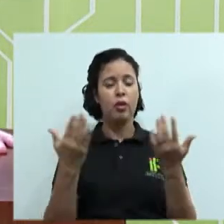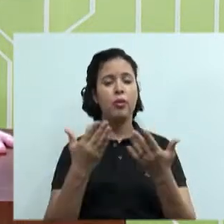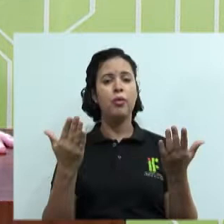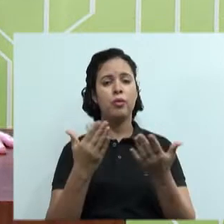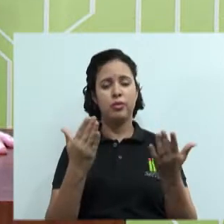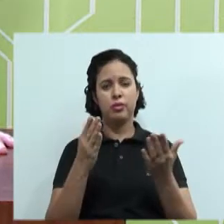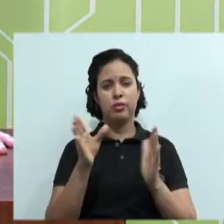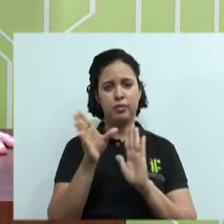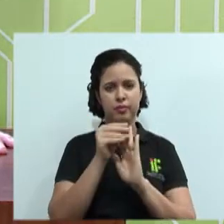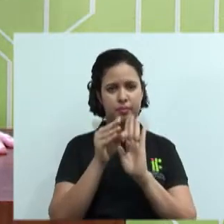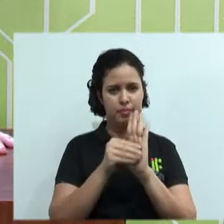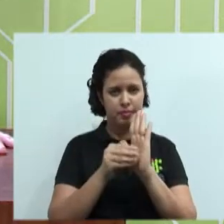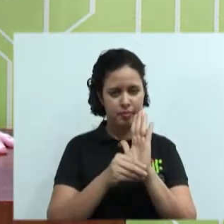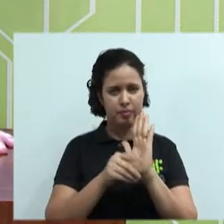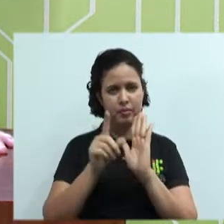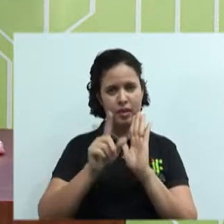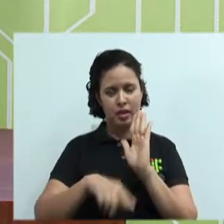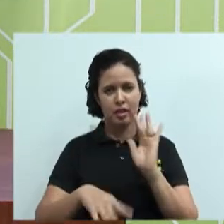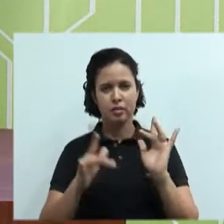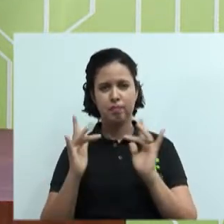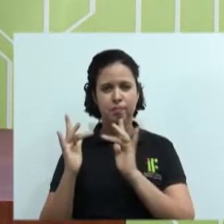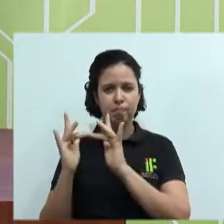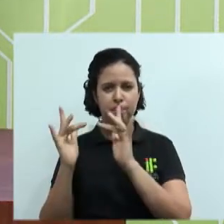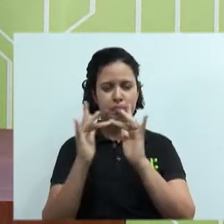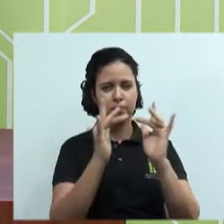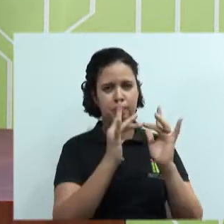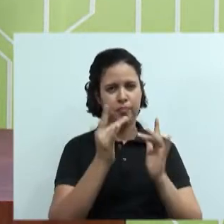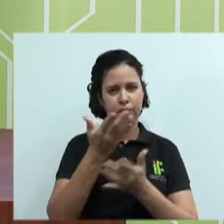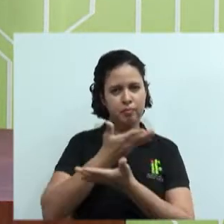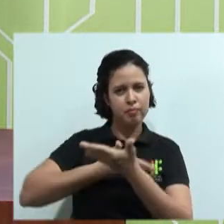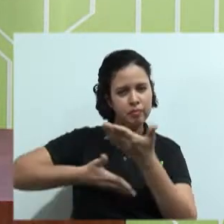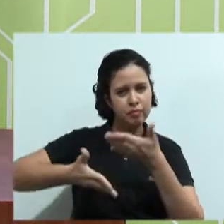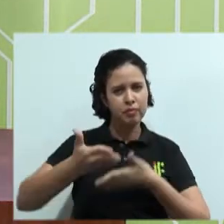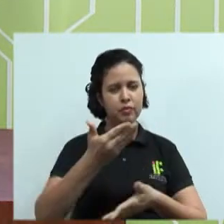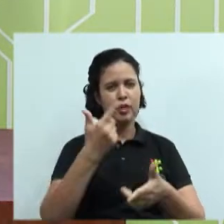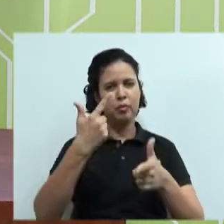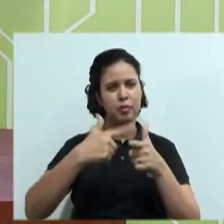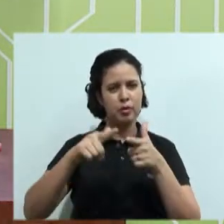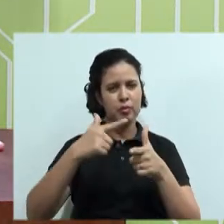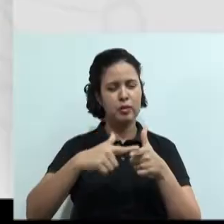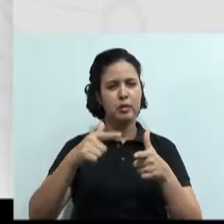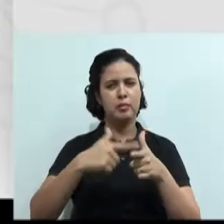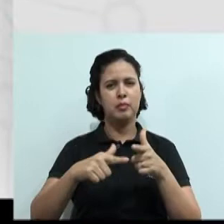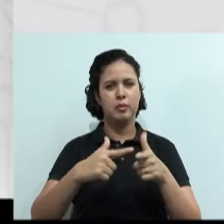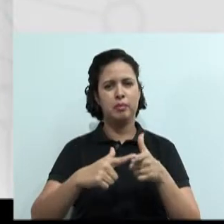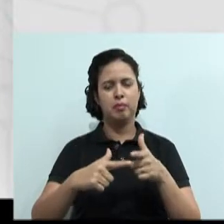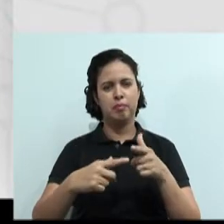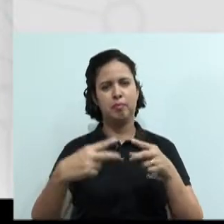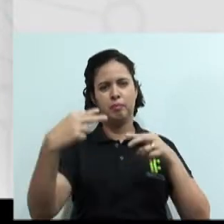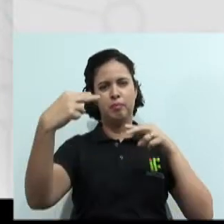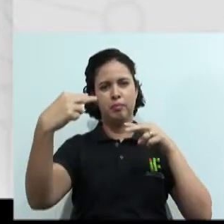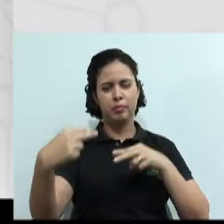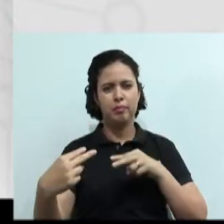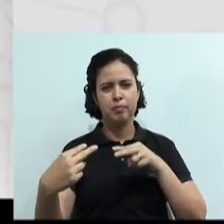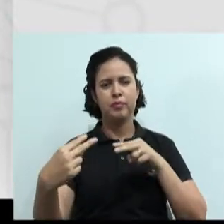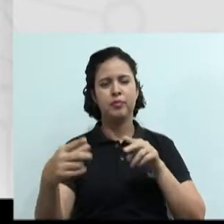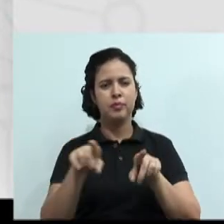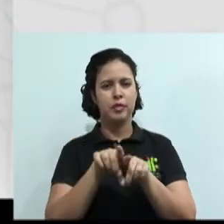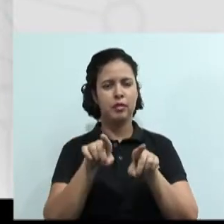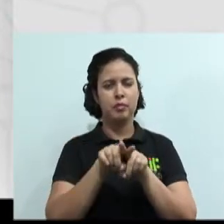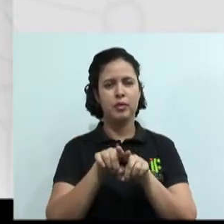hoje é relações interpessoais, conflitos e a importância da comunicação para a